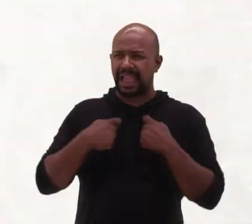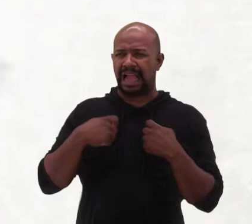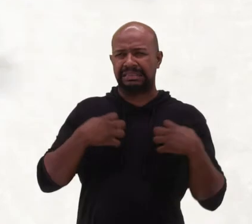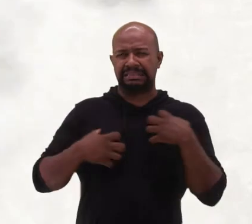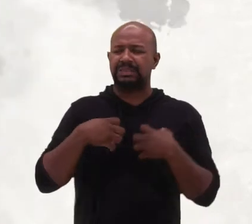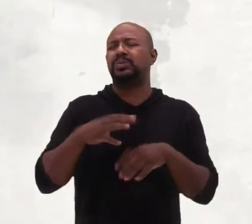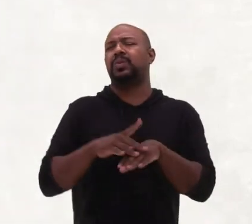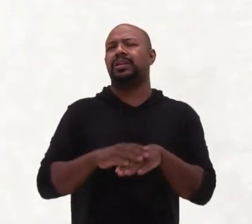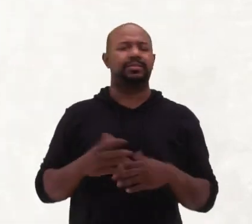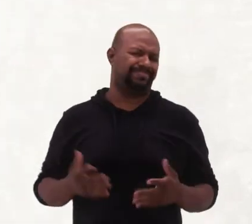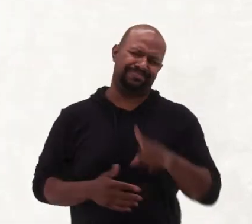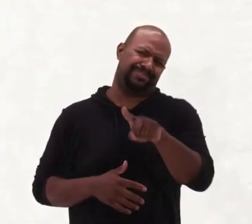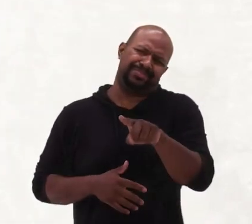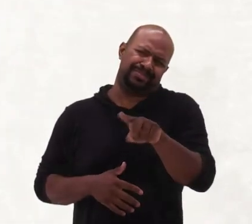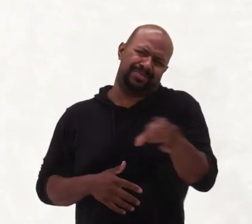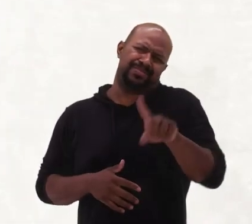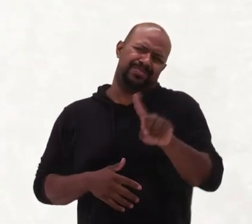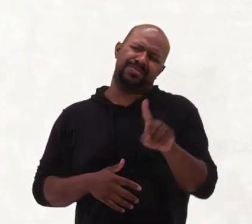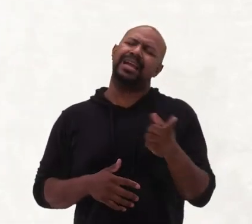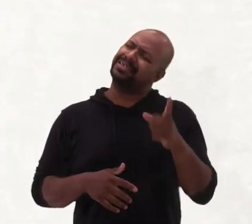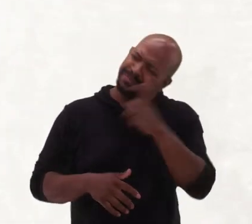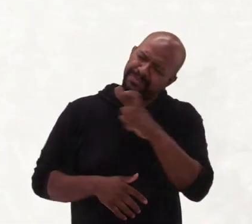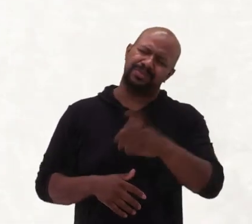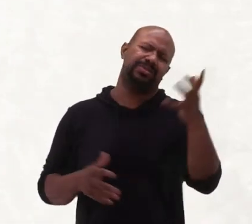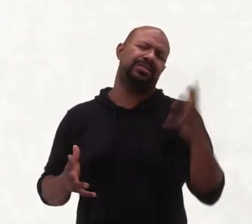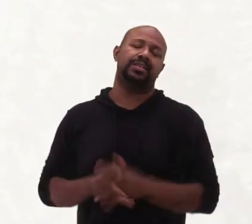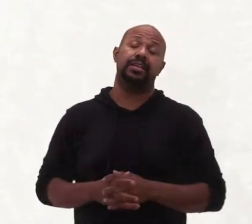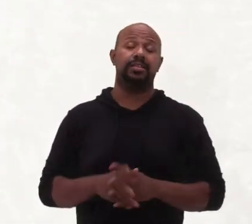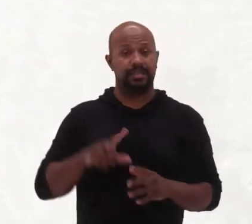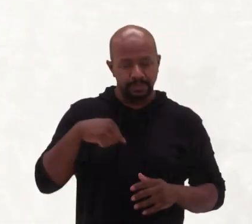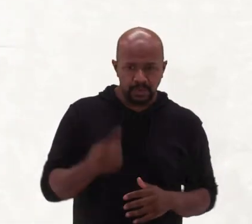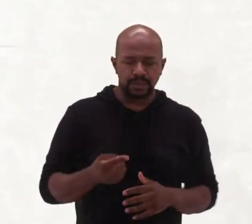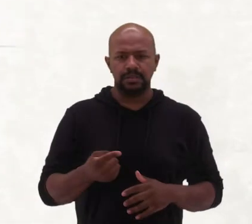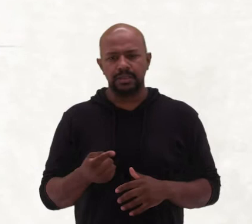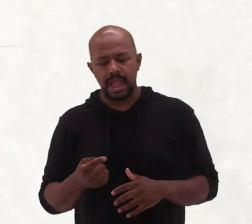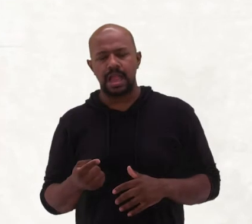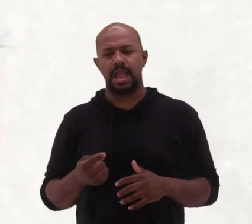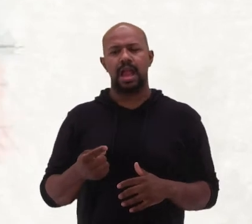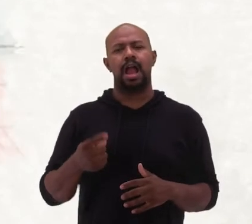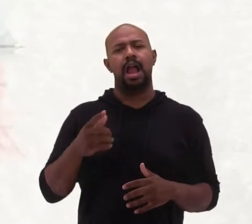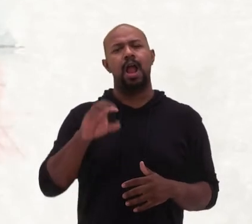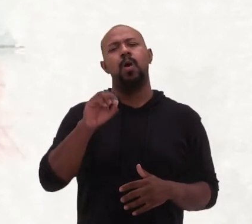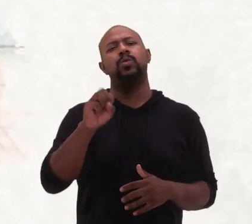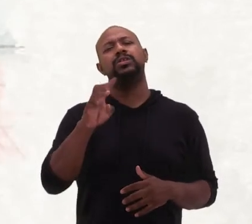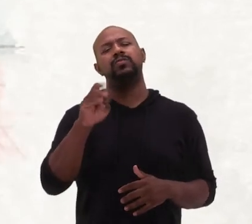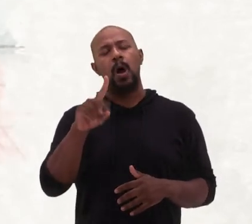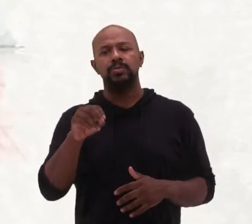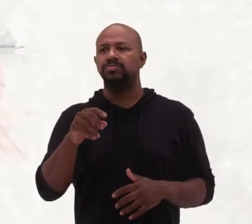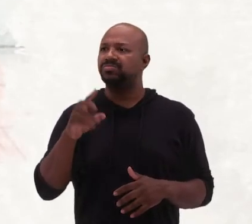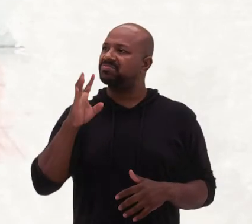assinamento doente. Isso não é verdade. Isso não é verdade. Depois disso, Oswaldo Cruz foi